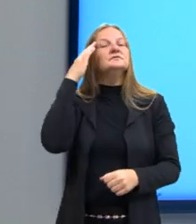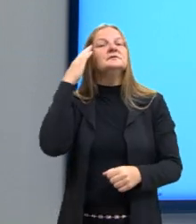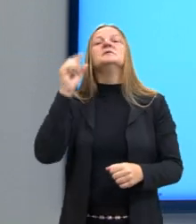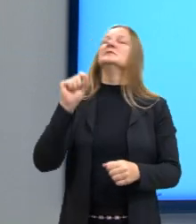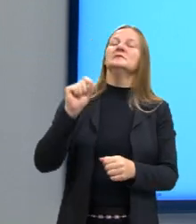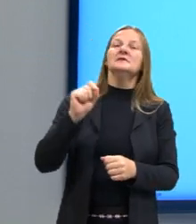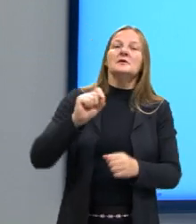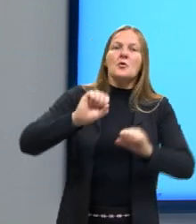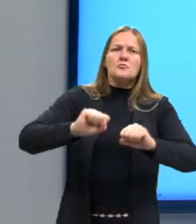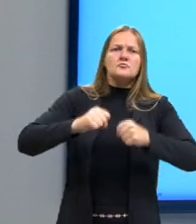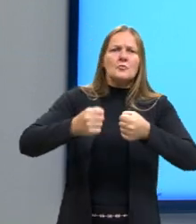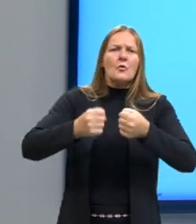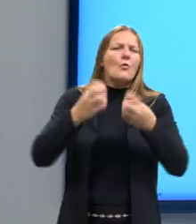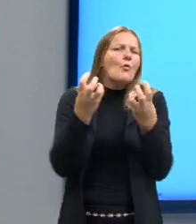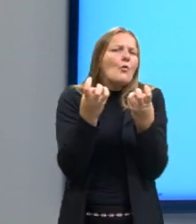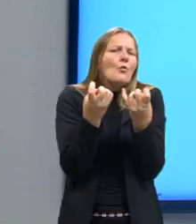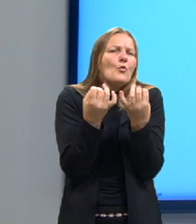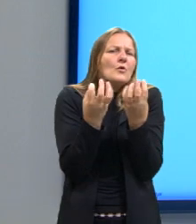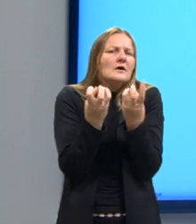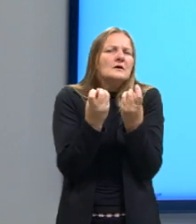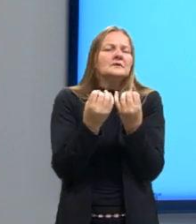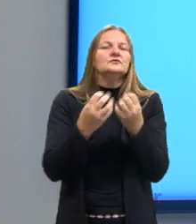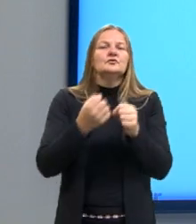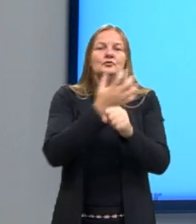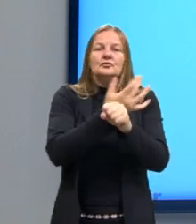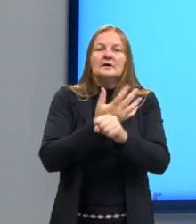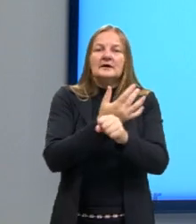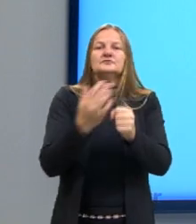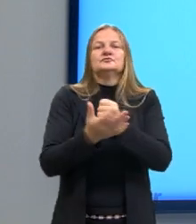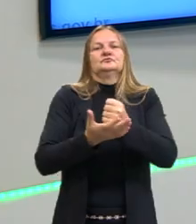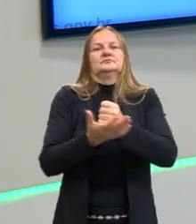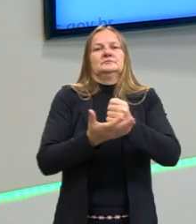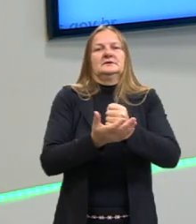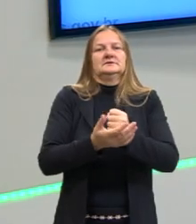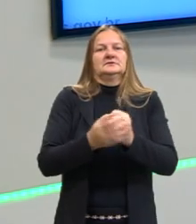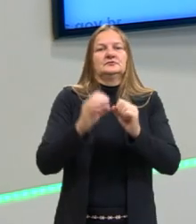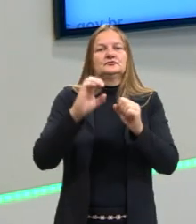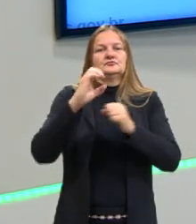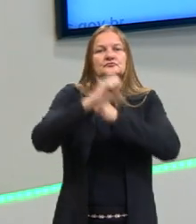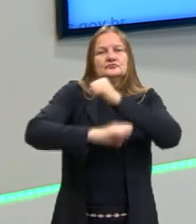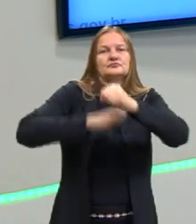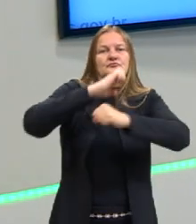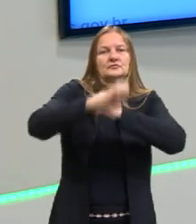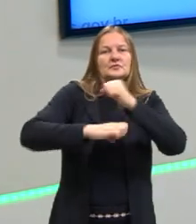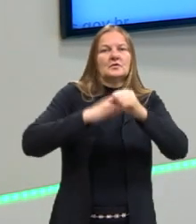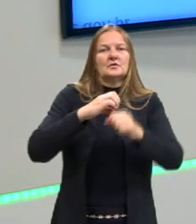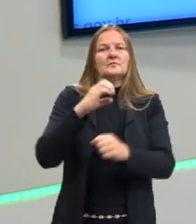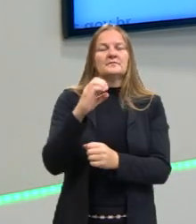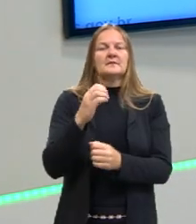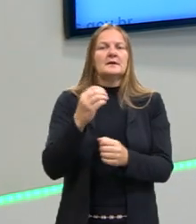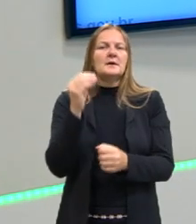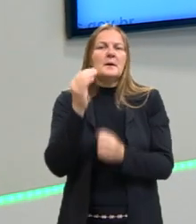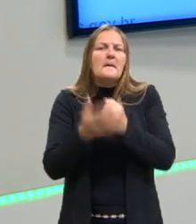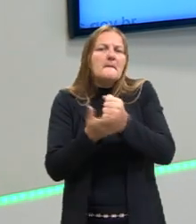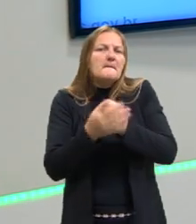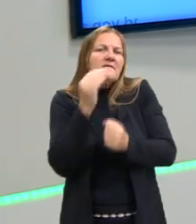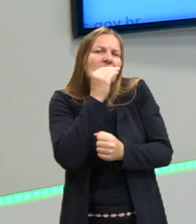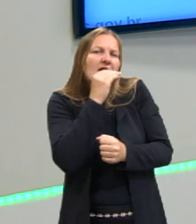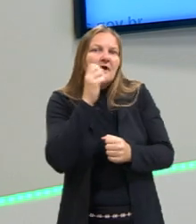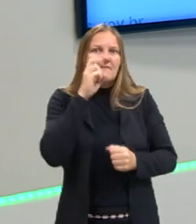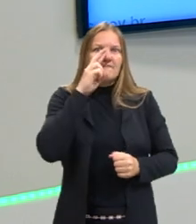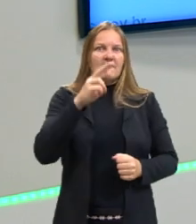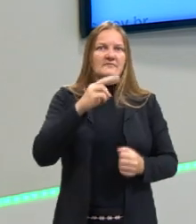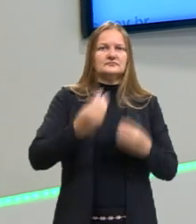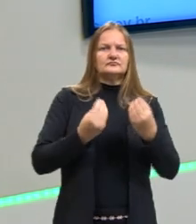força dos ácidos e das bases. Se eu tenho uma base forte, se eu tenho uma base fraca, então é importante dar uma